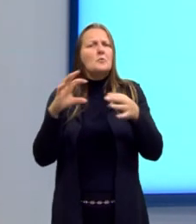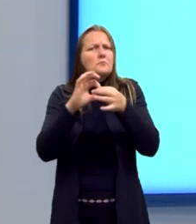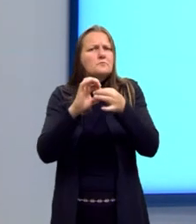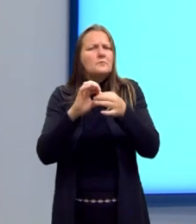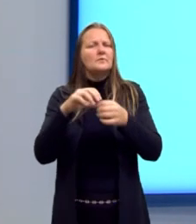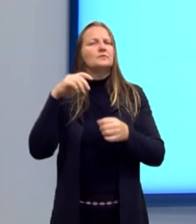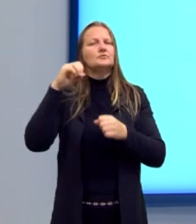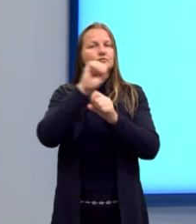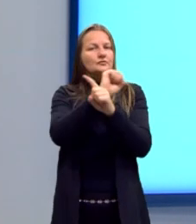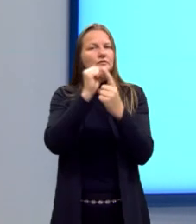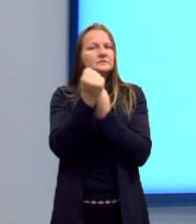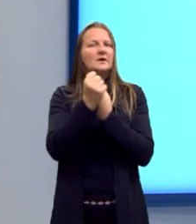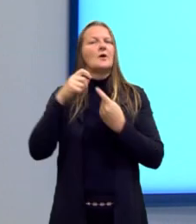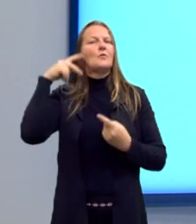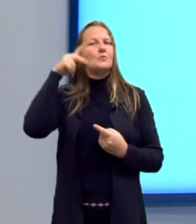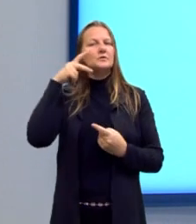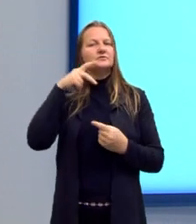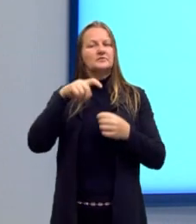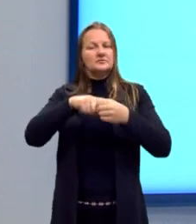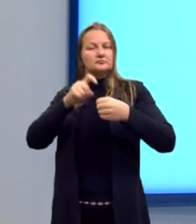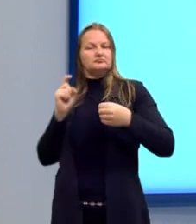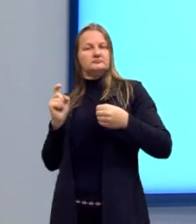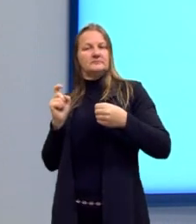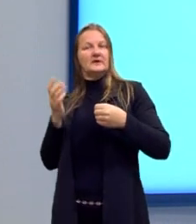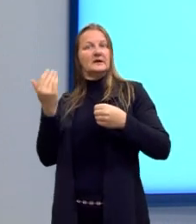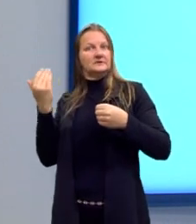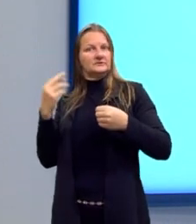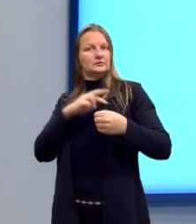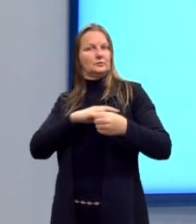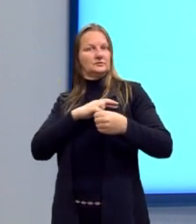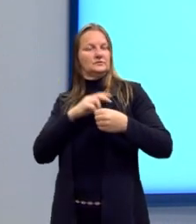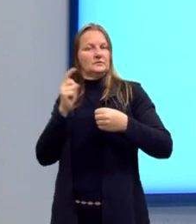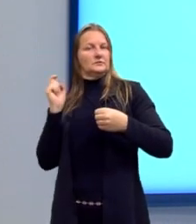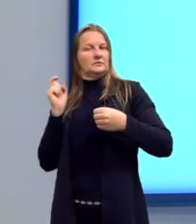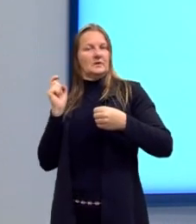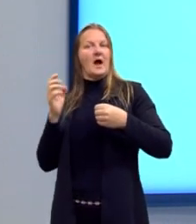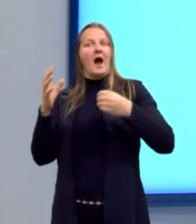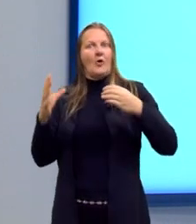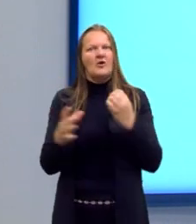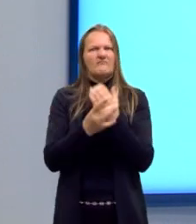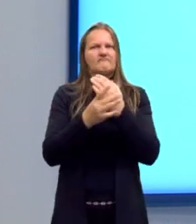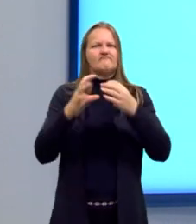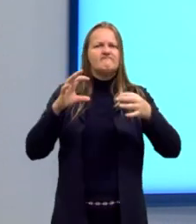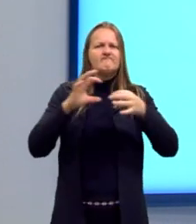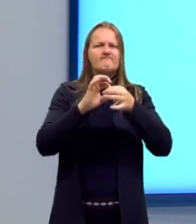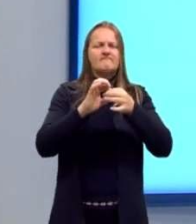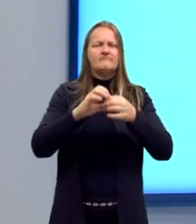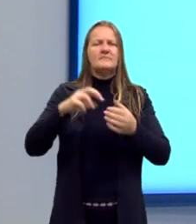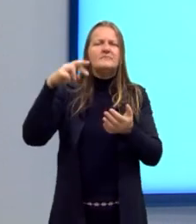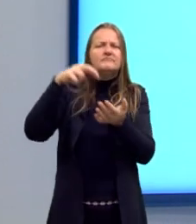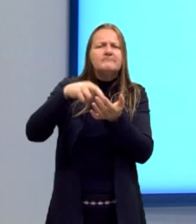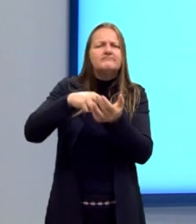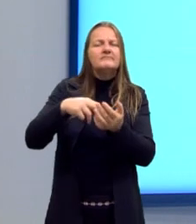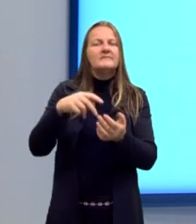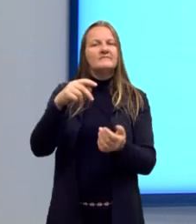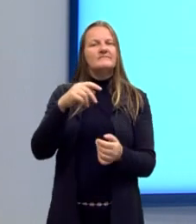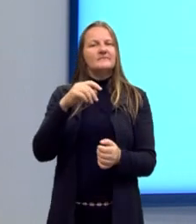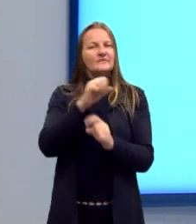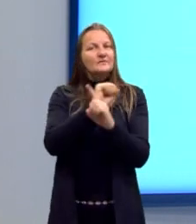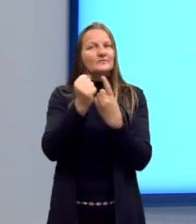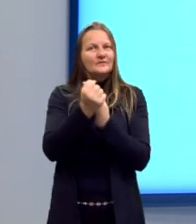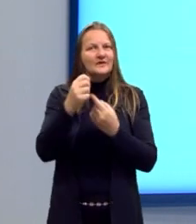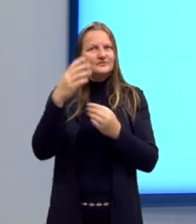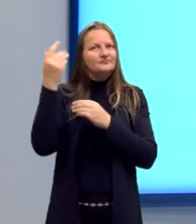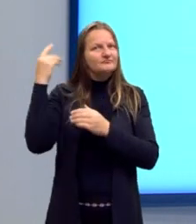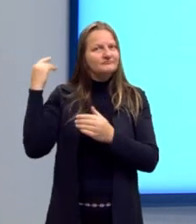político, que antes não havia. A gente tem um retrato fiel, fidedigno da sociedade da época. Novas